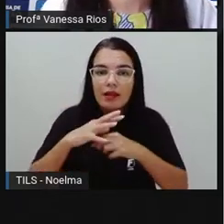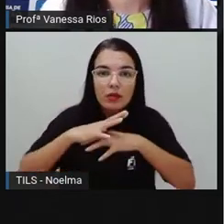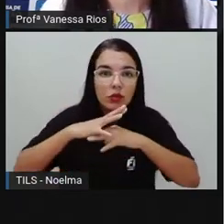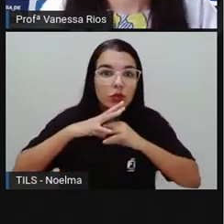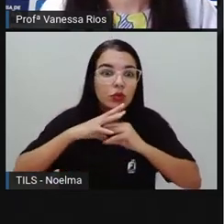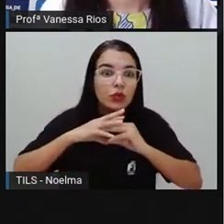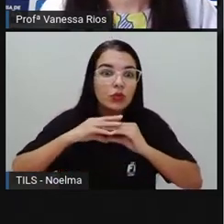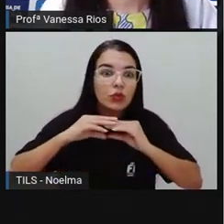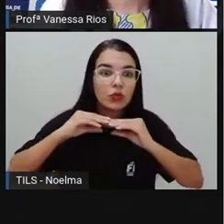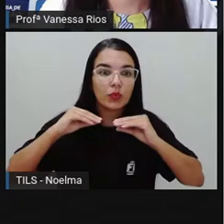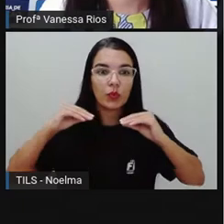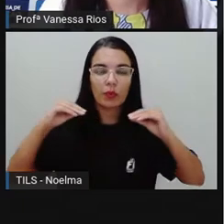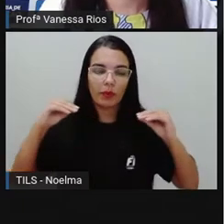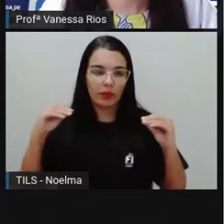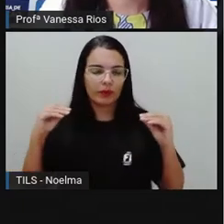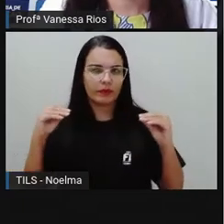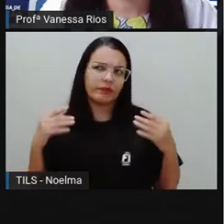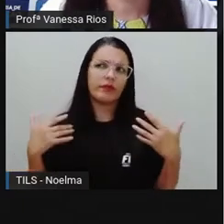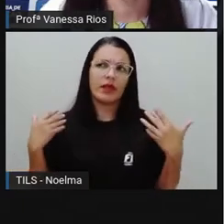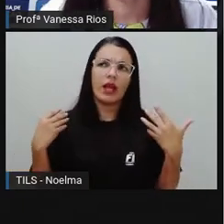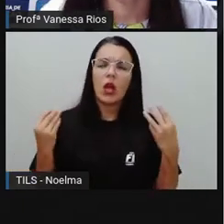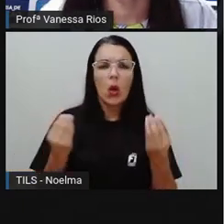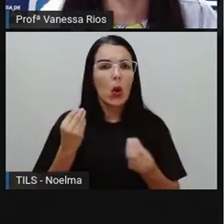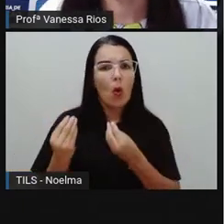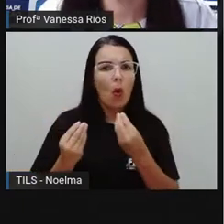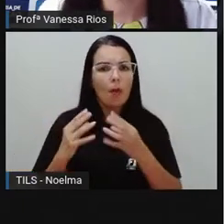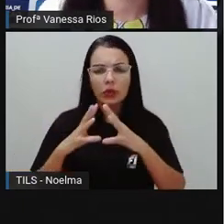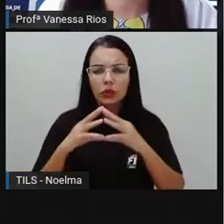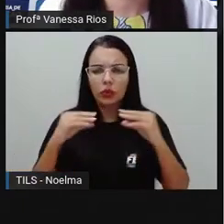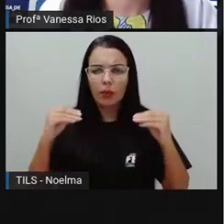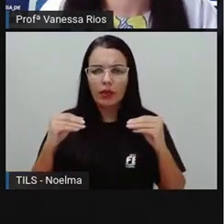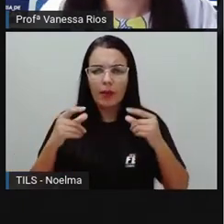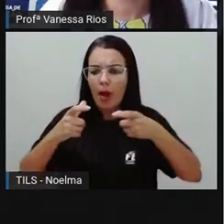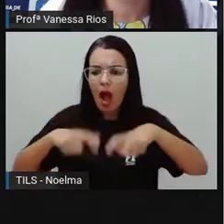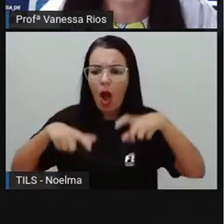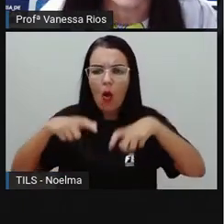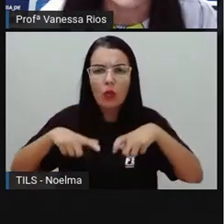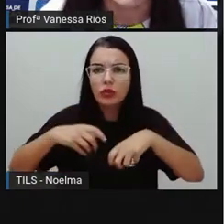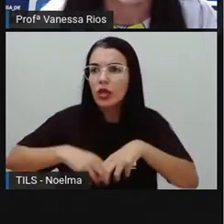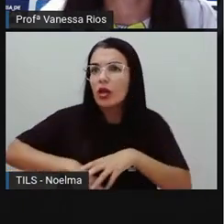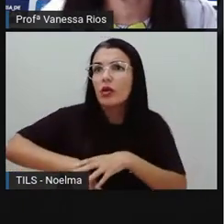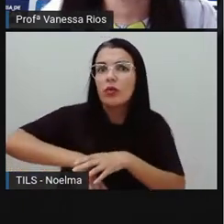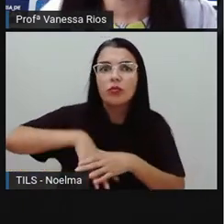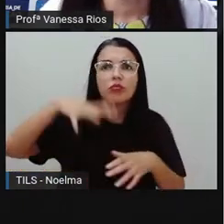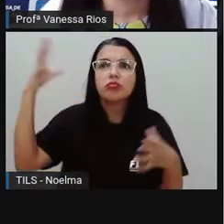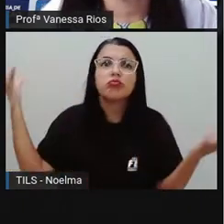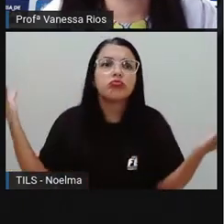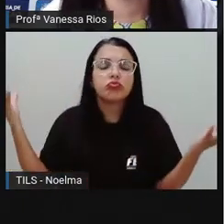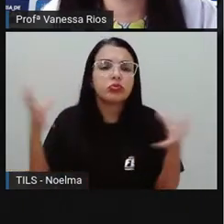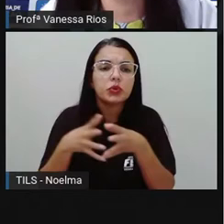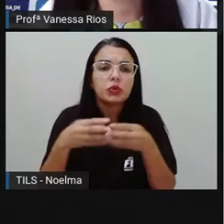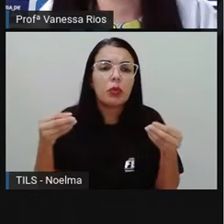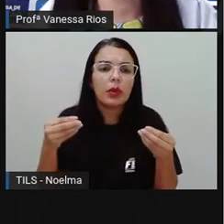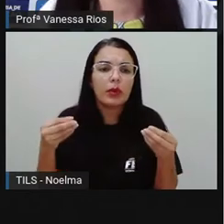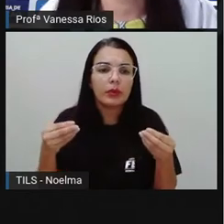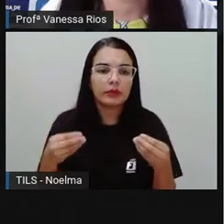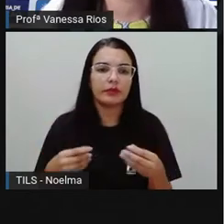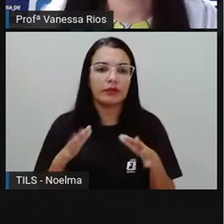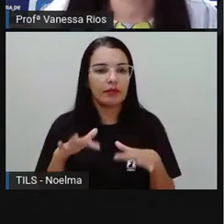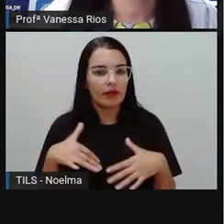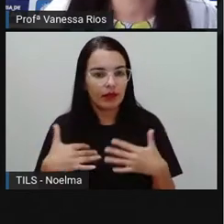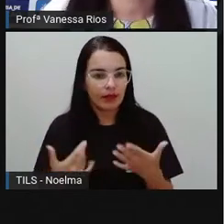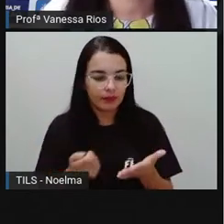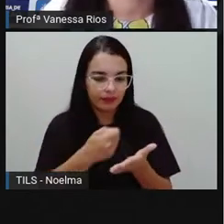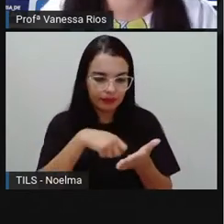Desaparecendo. Mas assim, desaparecendo, para onde essa água foi, não é? E aí a Pró pediu que vocês